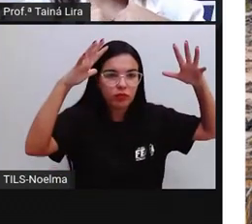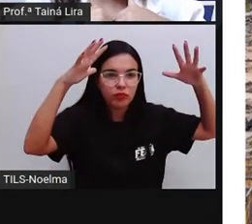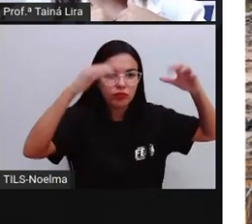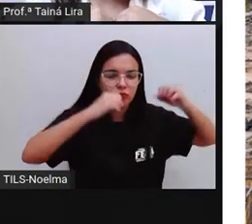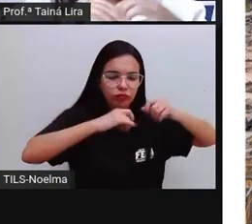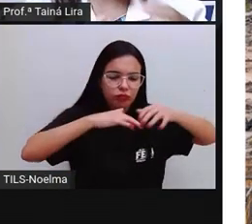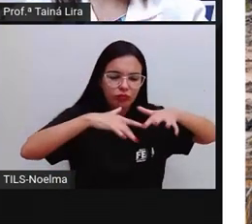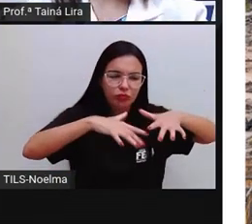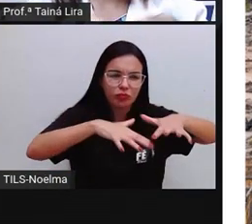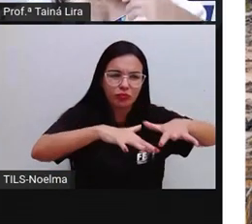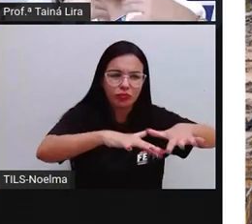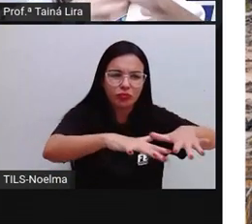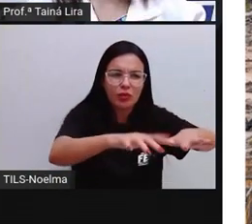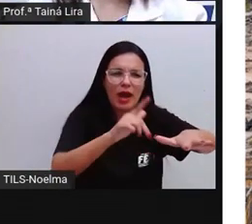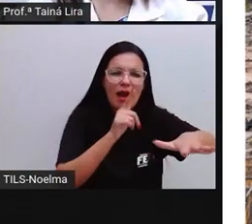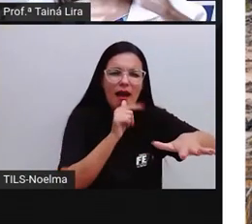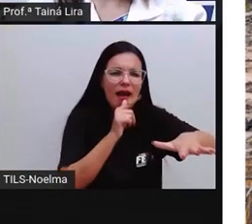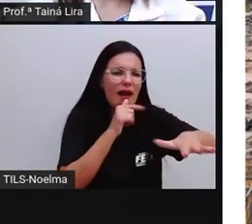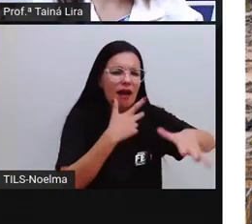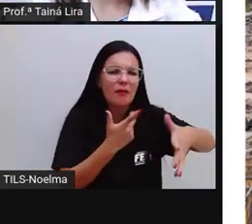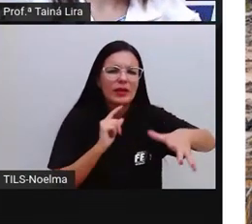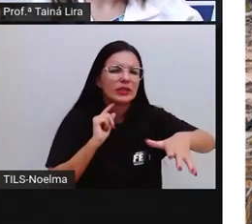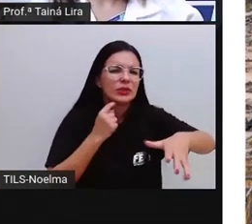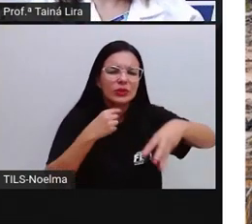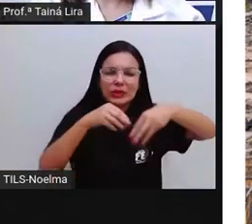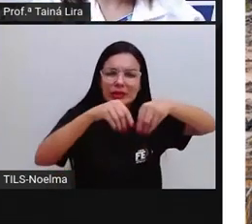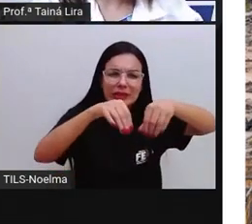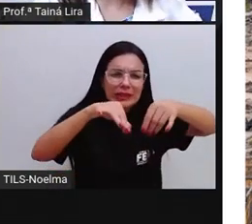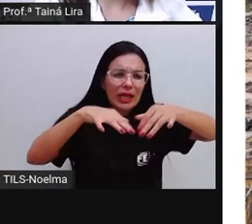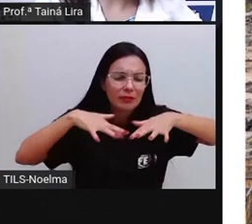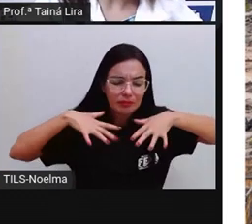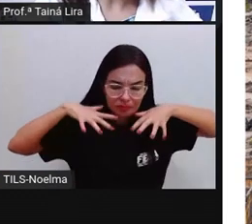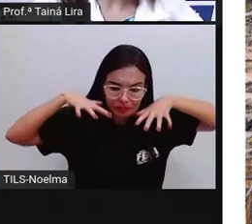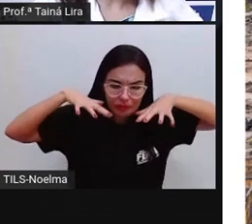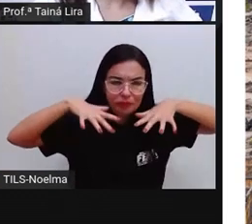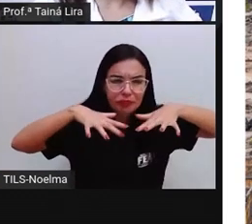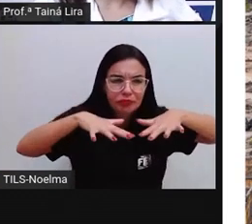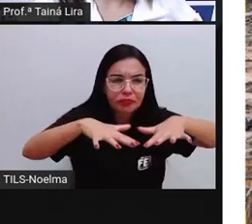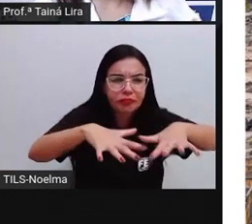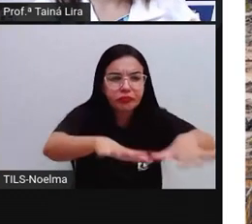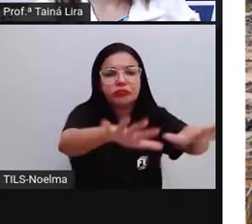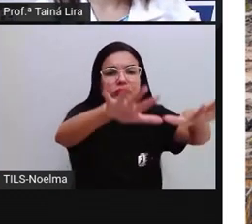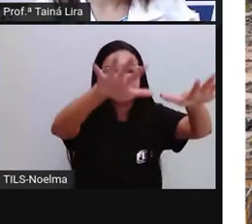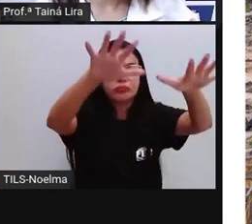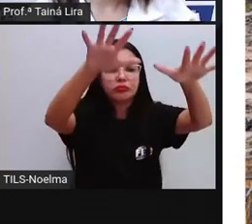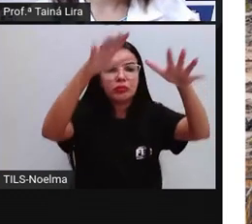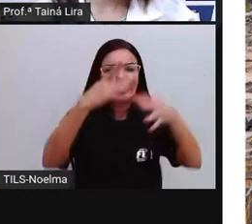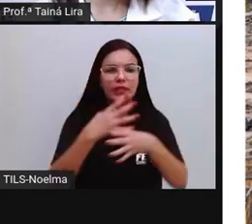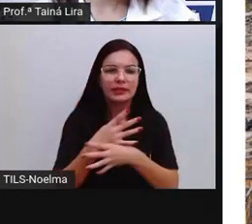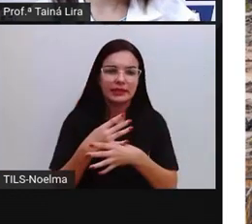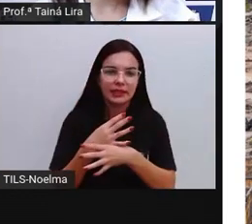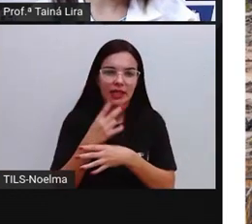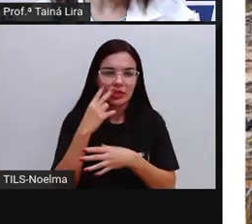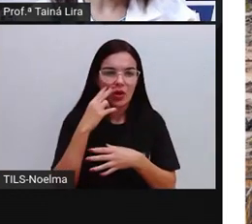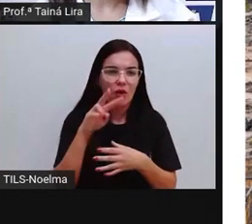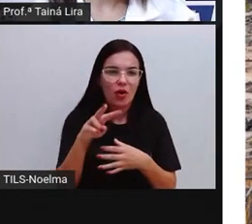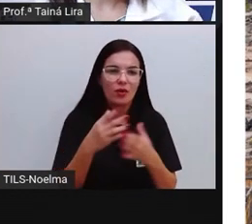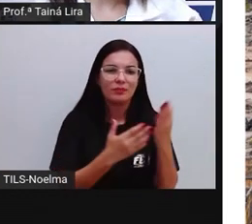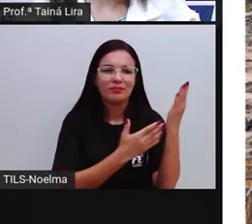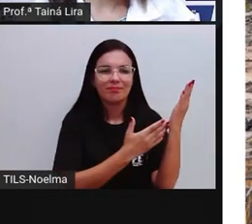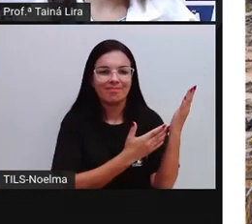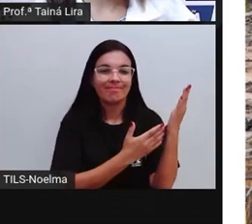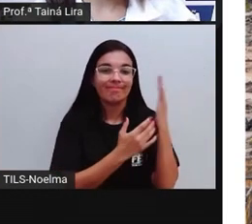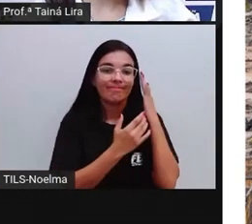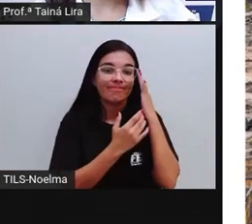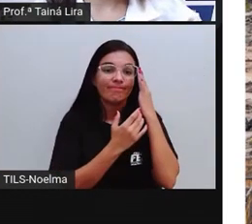contaminada que estava ali, lama, tudo que estava ali, invadiu a cidade. Olha lá a imagem, ó. E